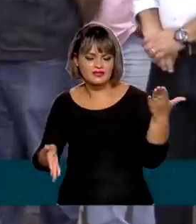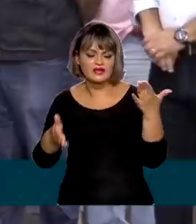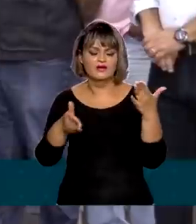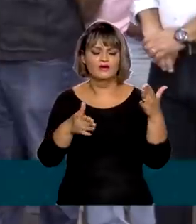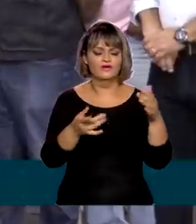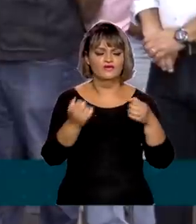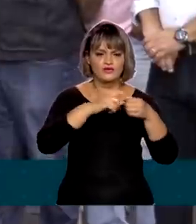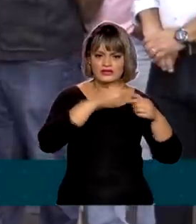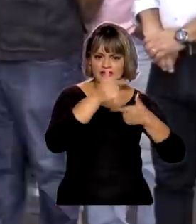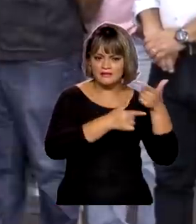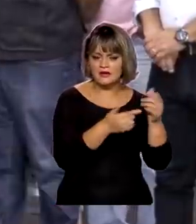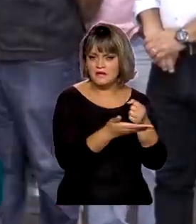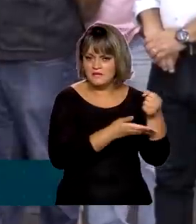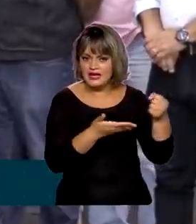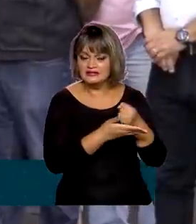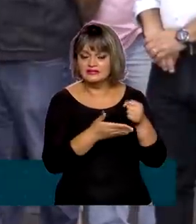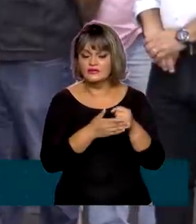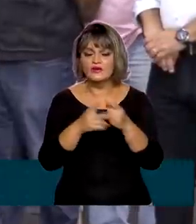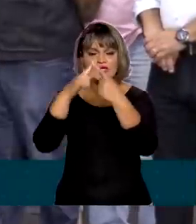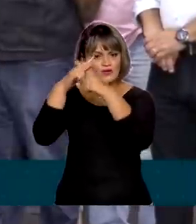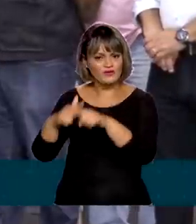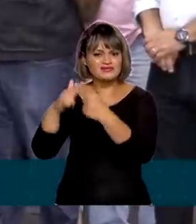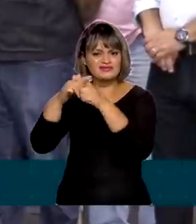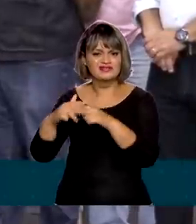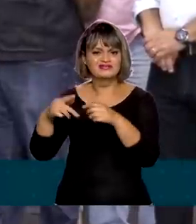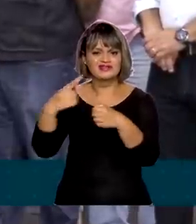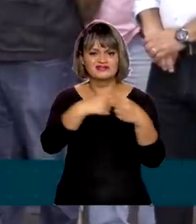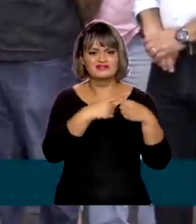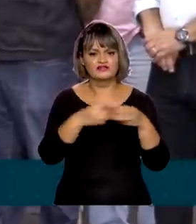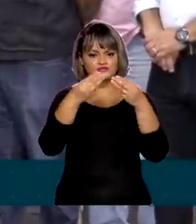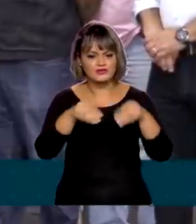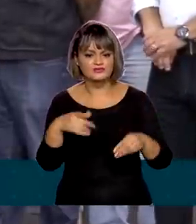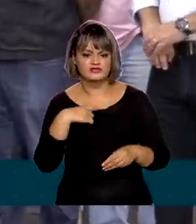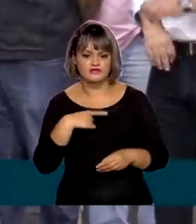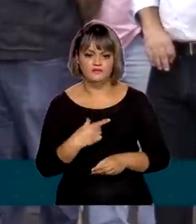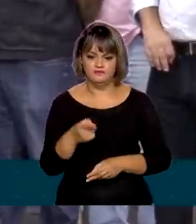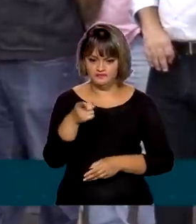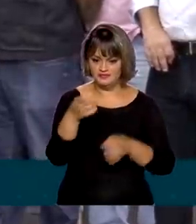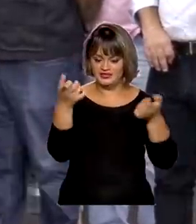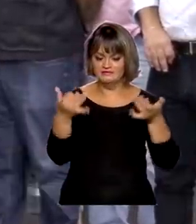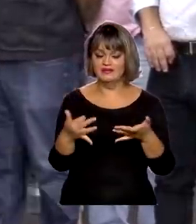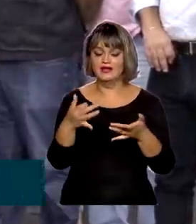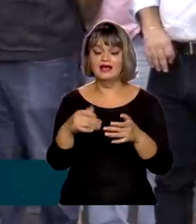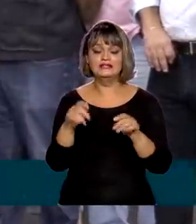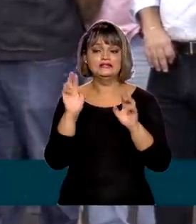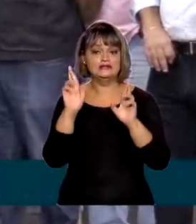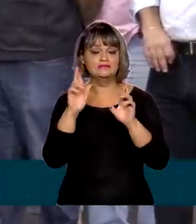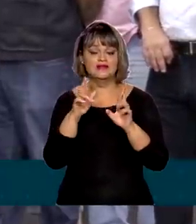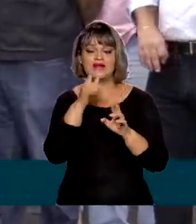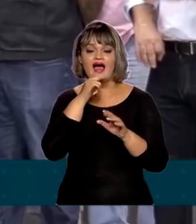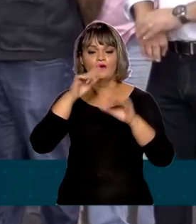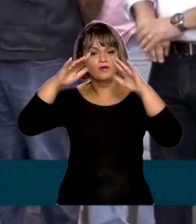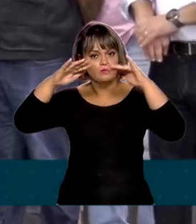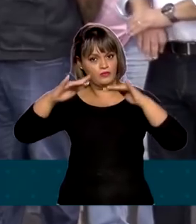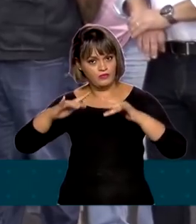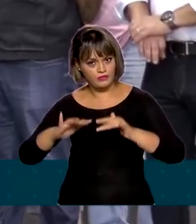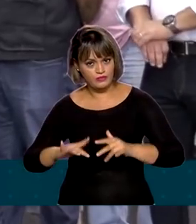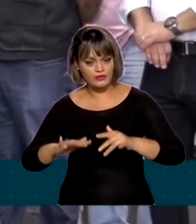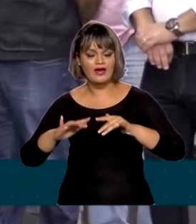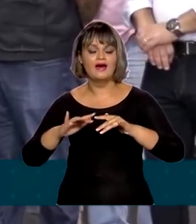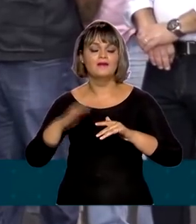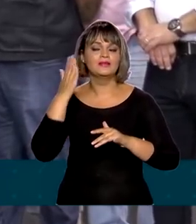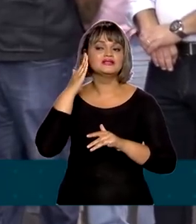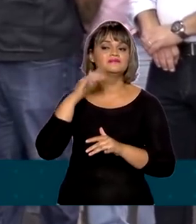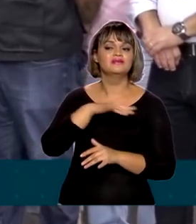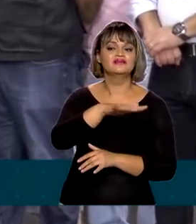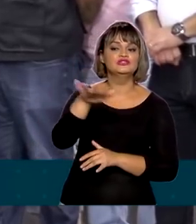iniciar a reconstrução das cidades devastadas pelas águas. É necessário primeiro que as águas baixem para a gente ter uma dimensão do